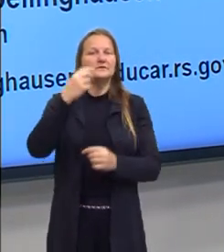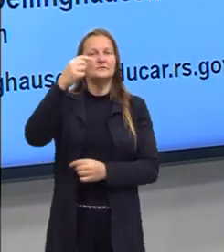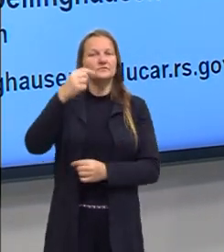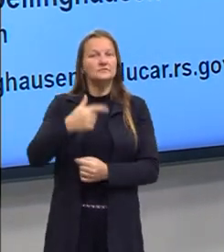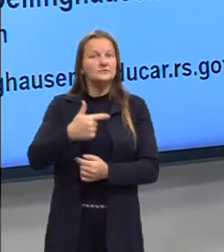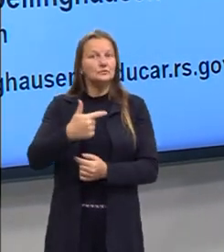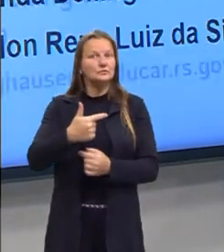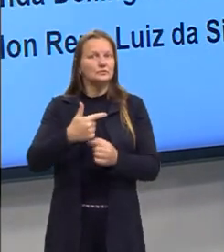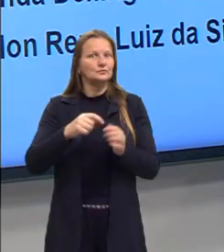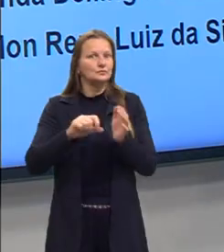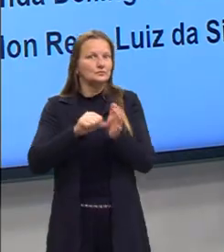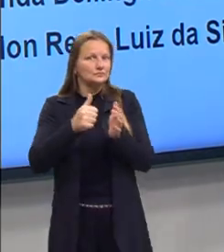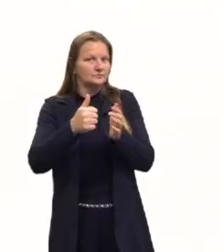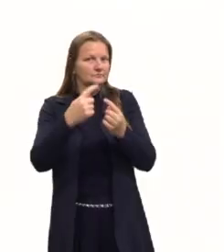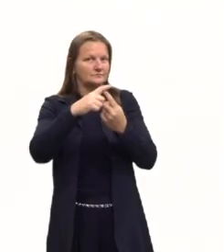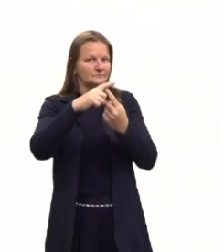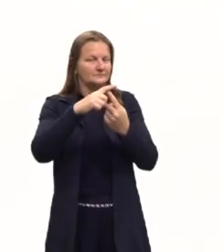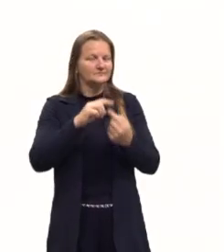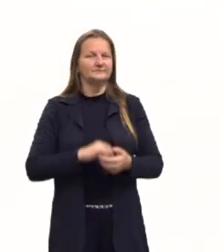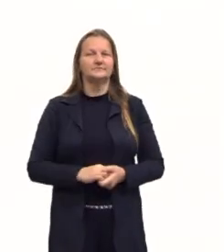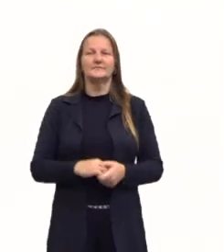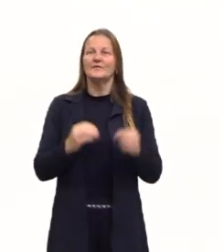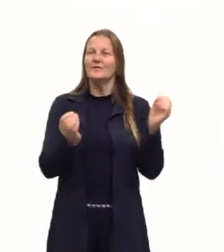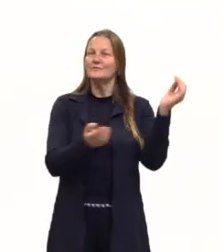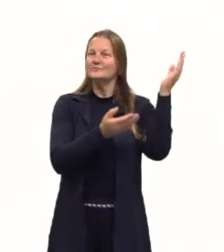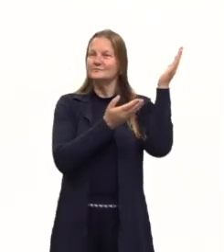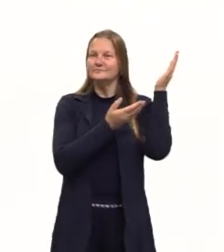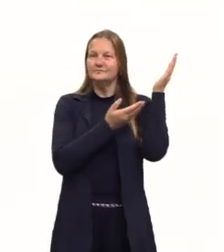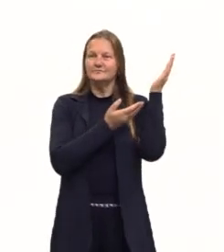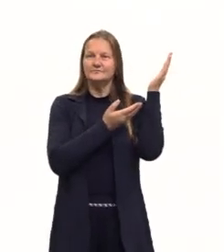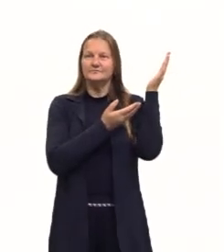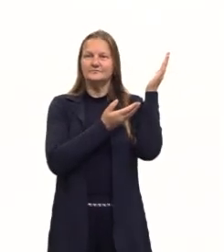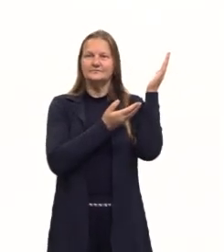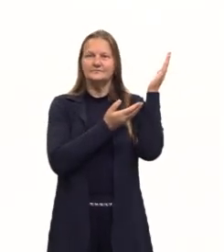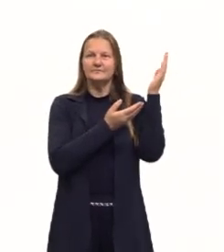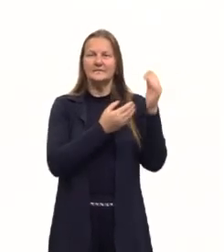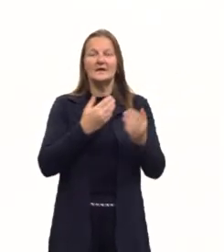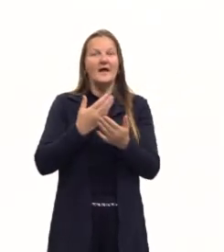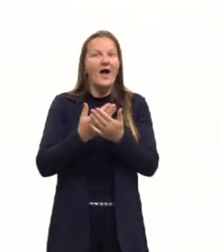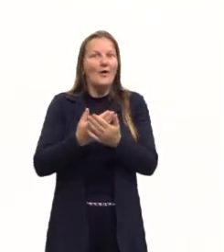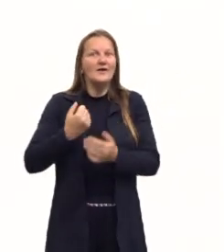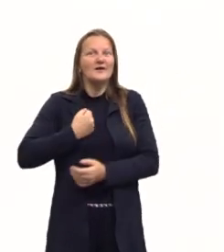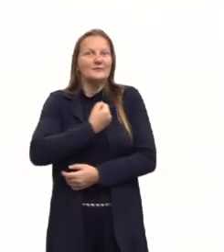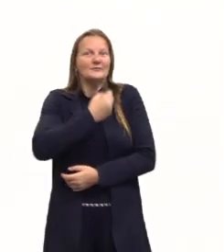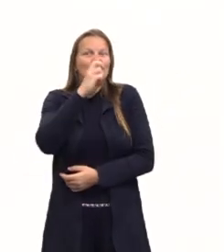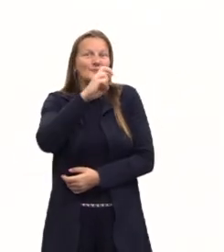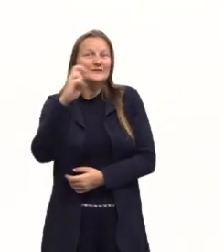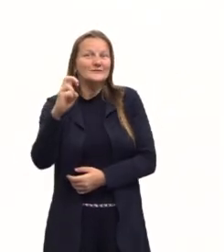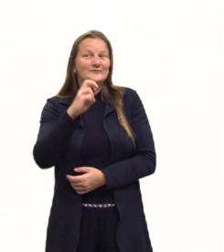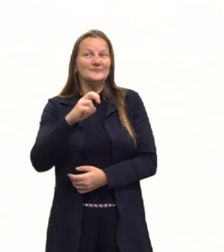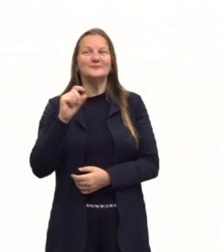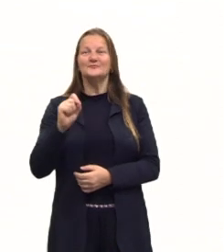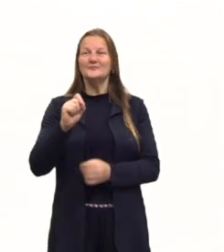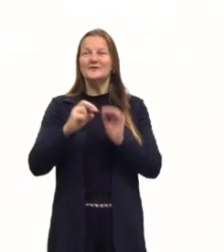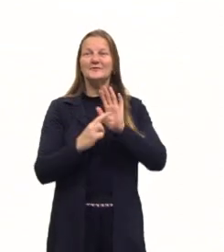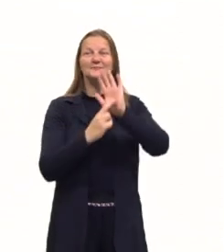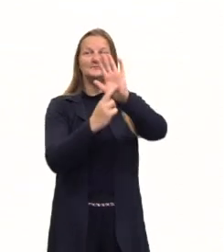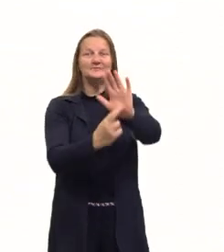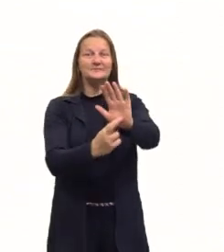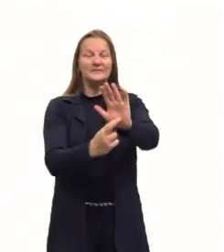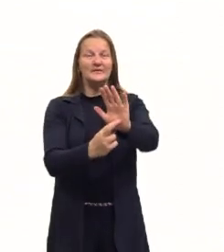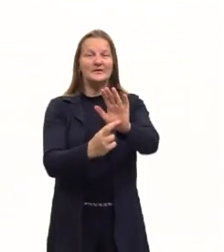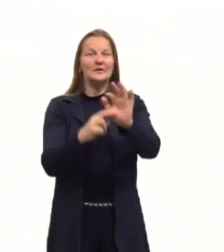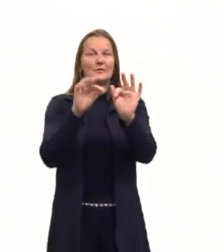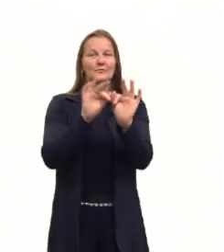grau. Nós vamos, então, para a nossa aula 55. O que representam as